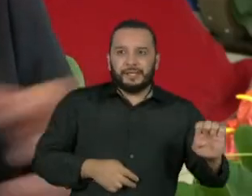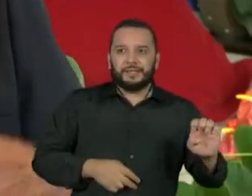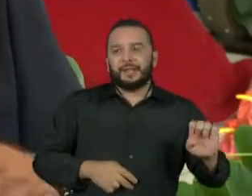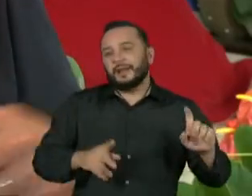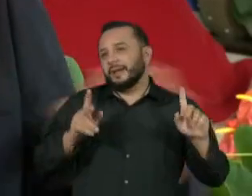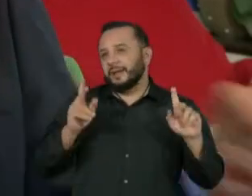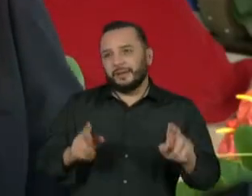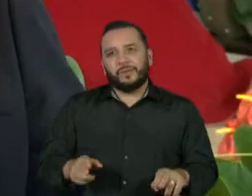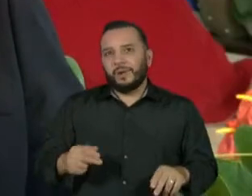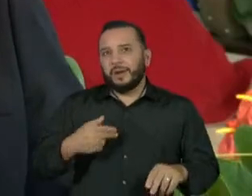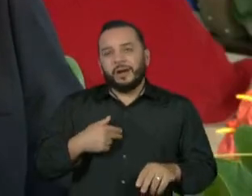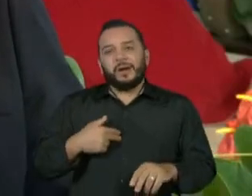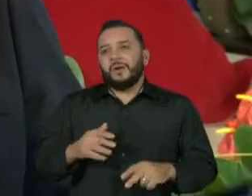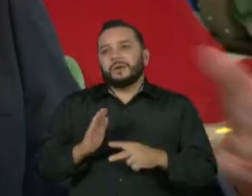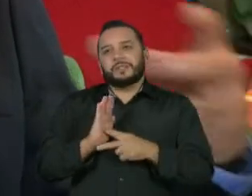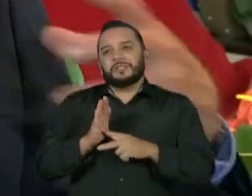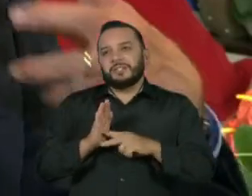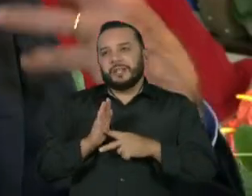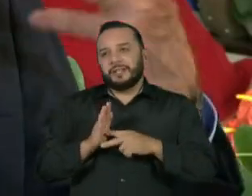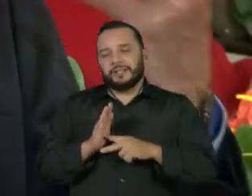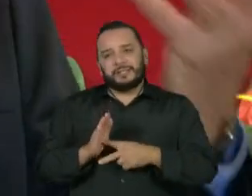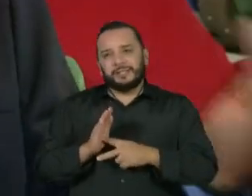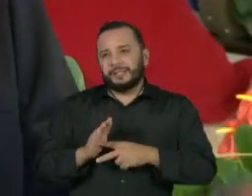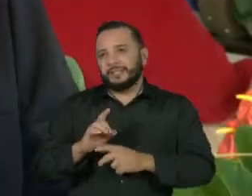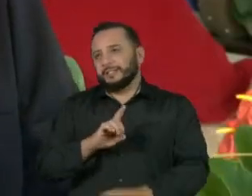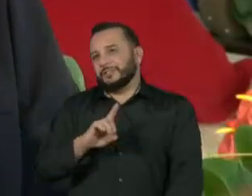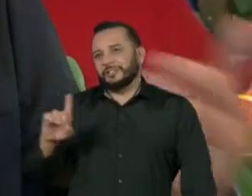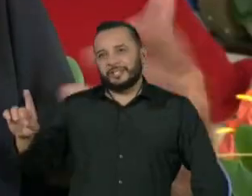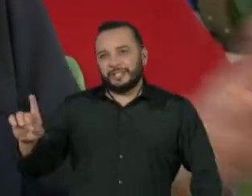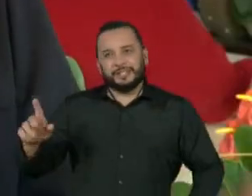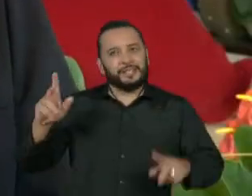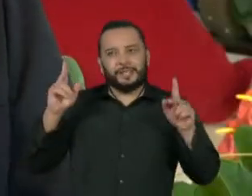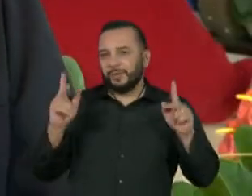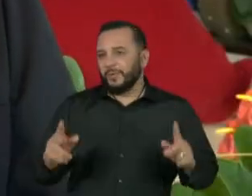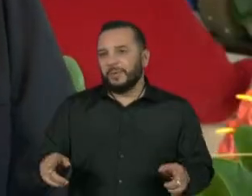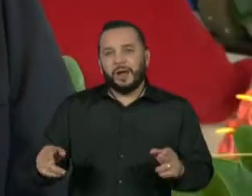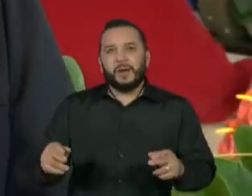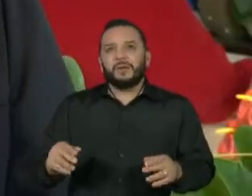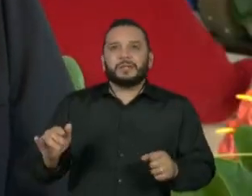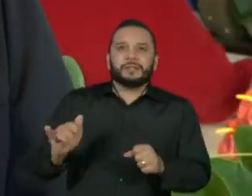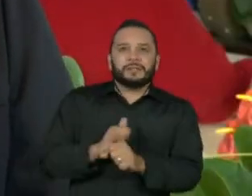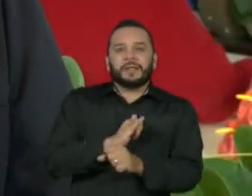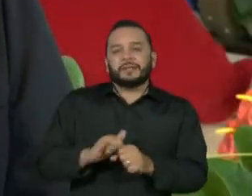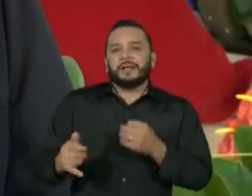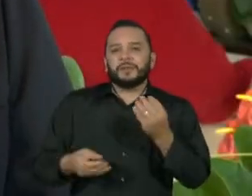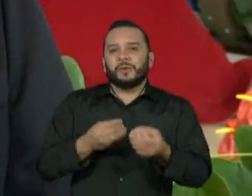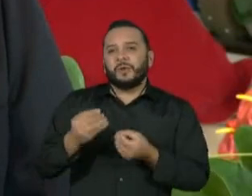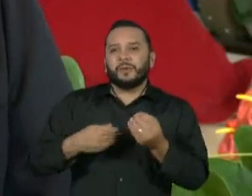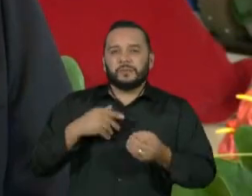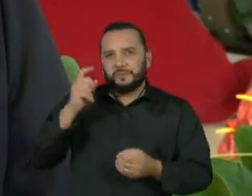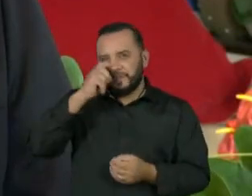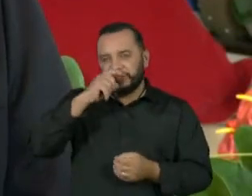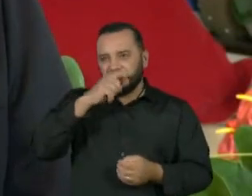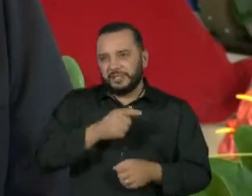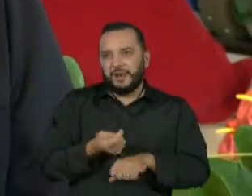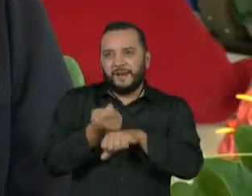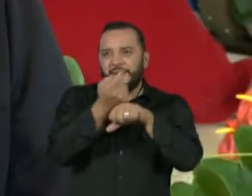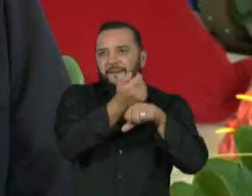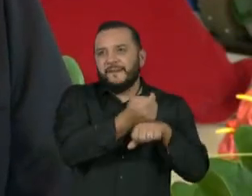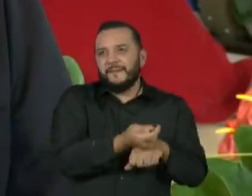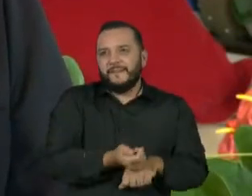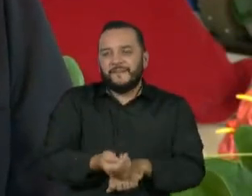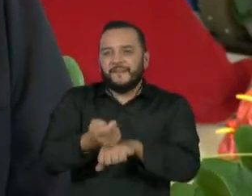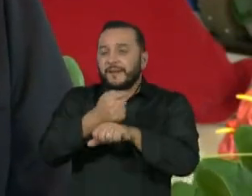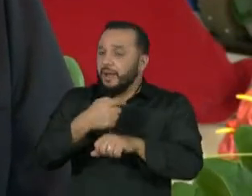igual ao do extrema direita, utilizando mentiras como uma arma. E eu fui vítima disso. Então,